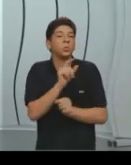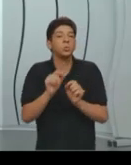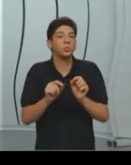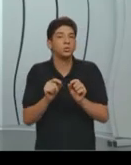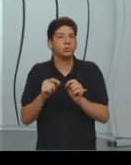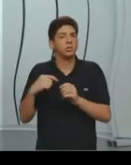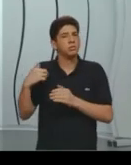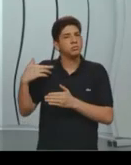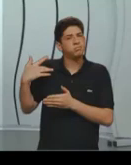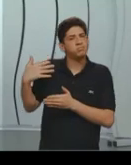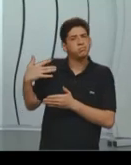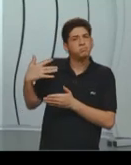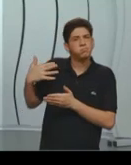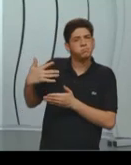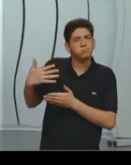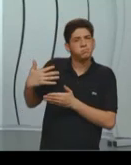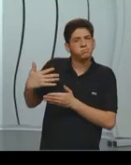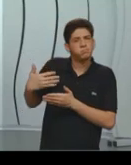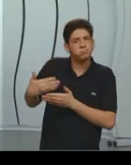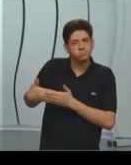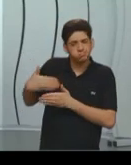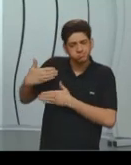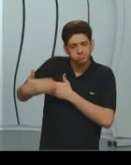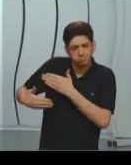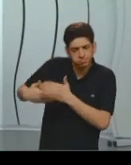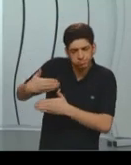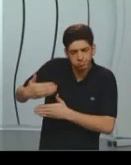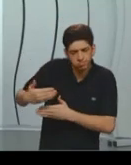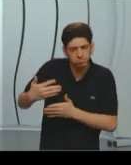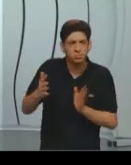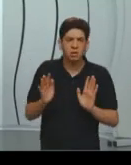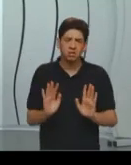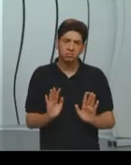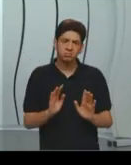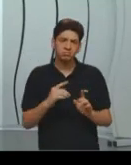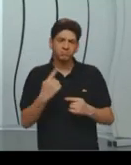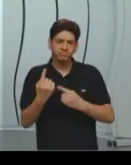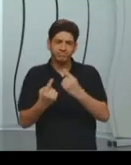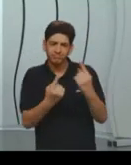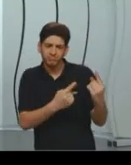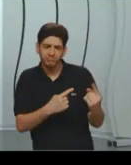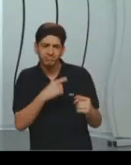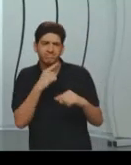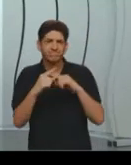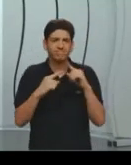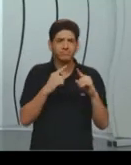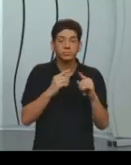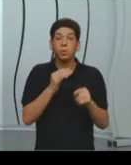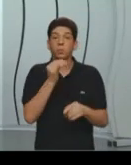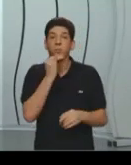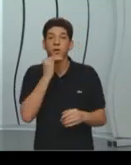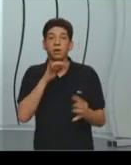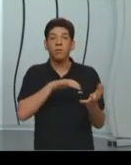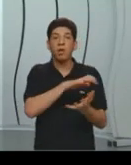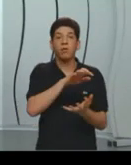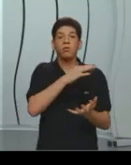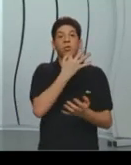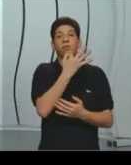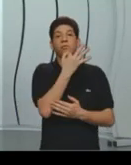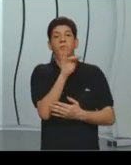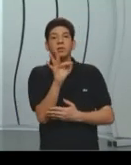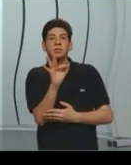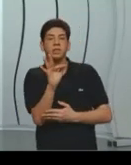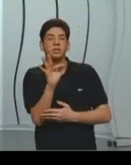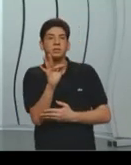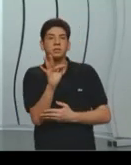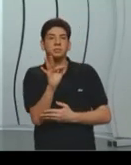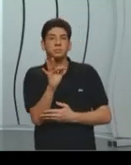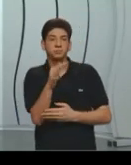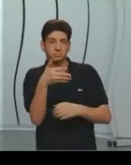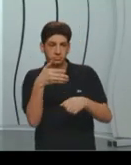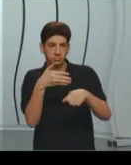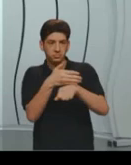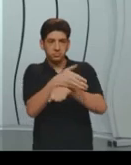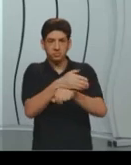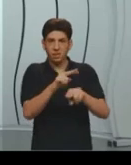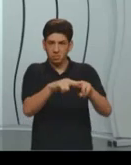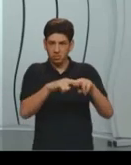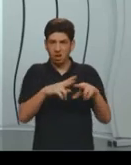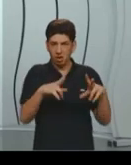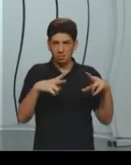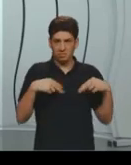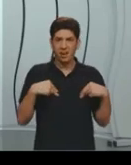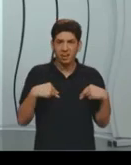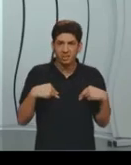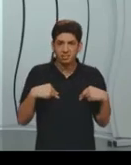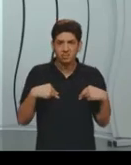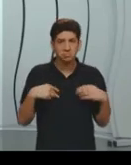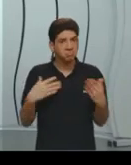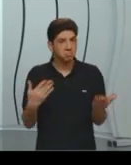começou a questionar, e depois da Revolução Francesa, as pessoas começaram a discutir. Será que a pessoa tem que ter acesso pela pessoa por mérito? E aí a gente criou um modelo que chama